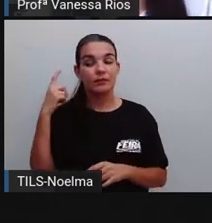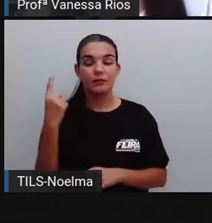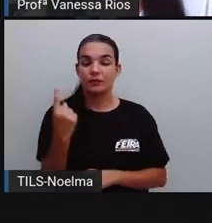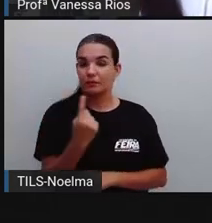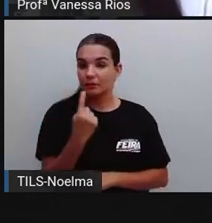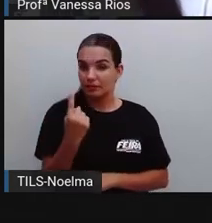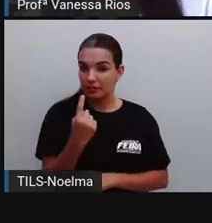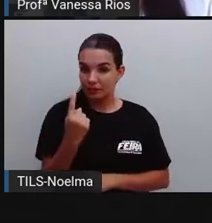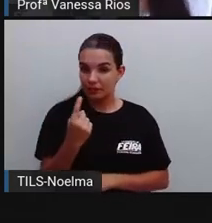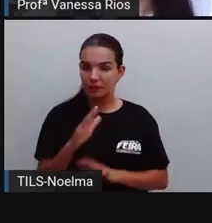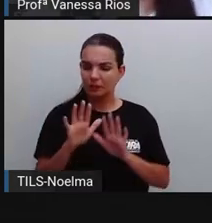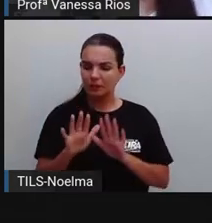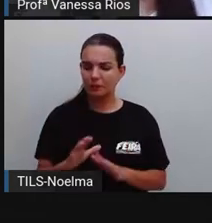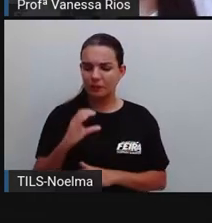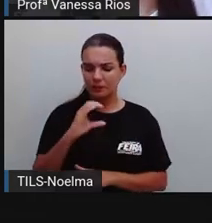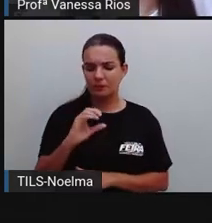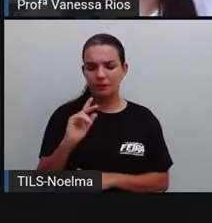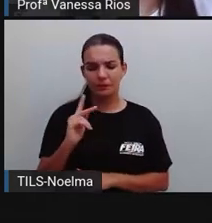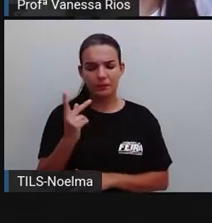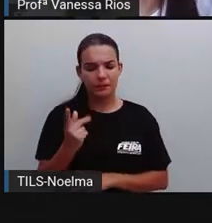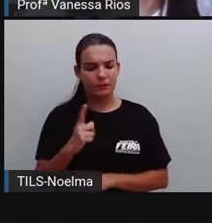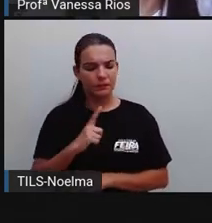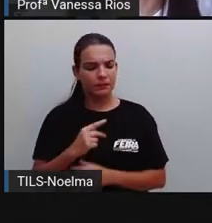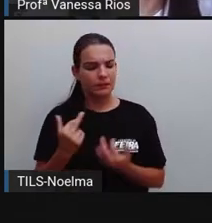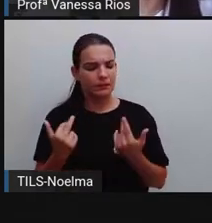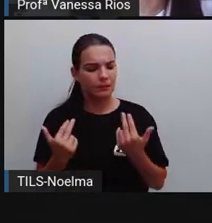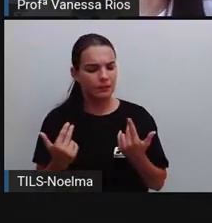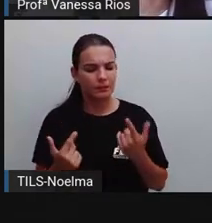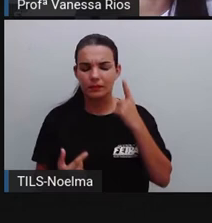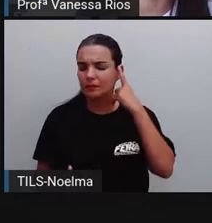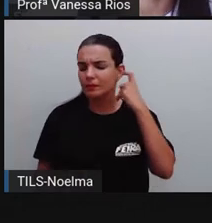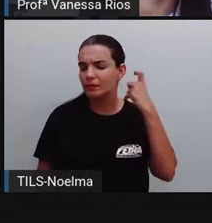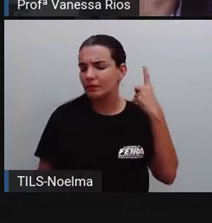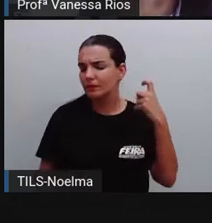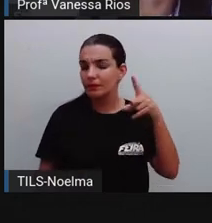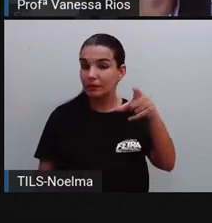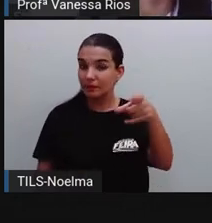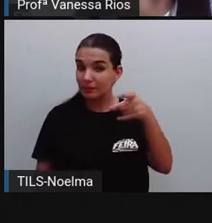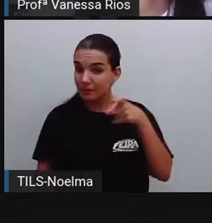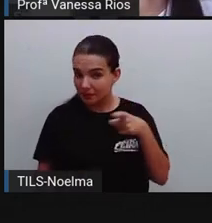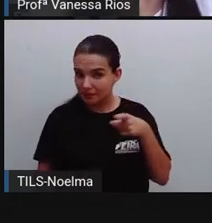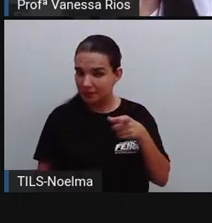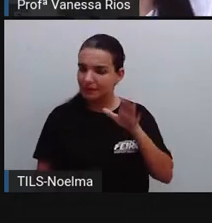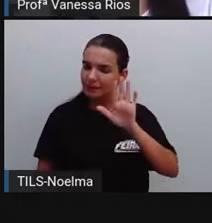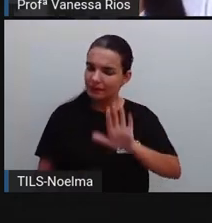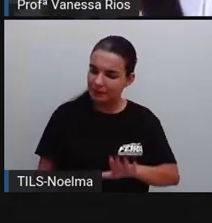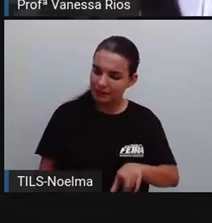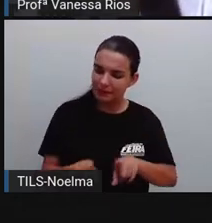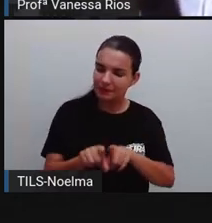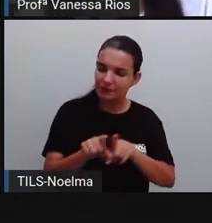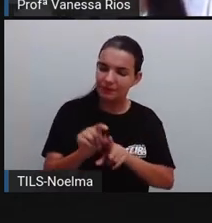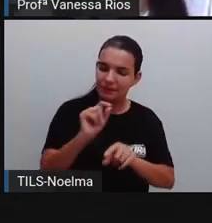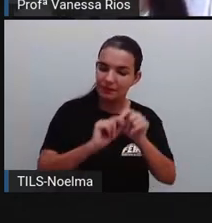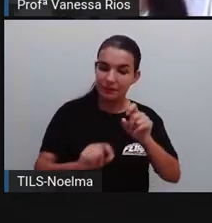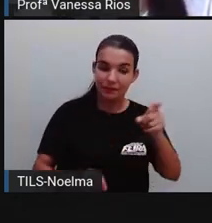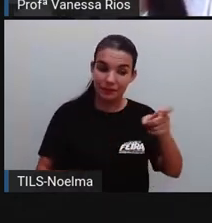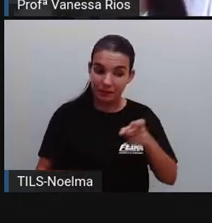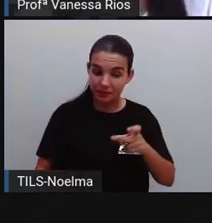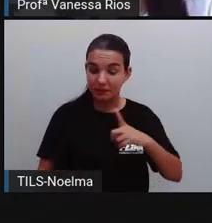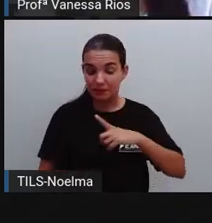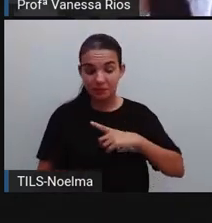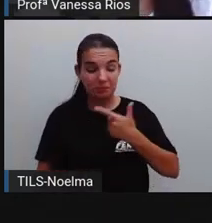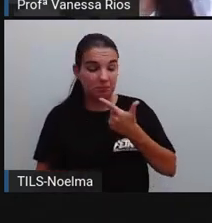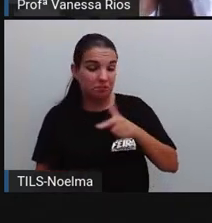em muitas palavras o CH tem o mesmo som da letra X. E em muitas palavras a letra